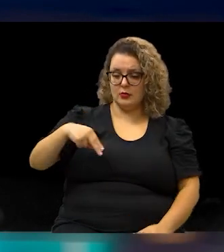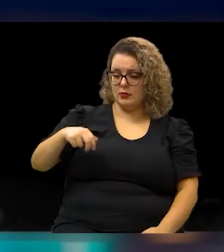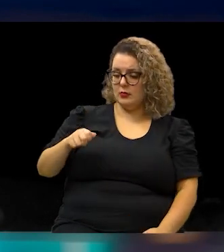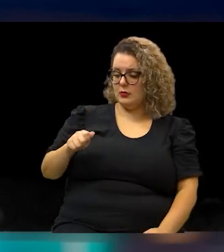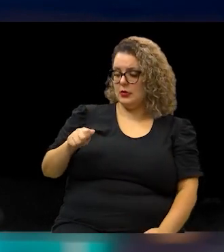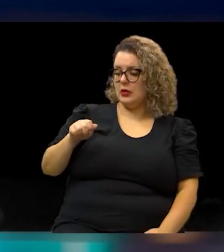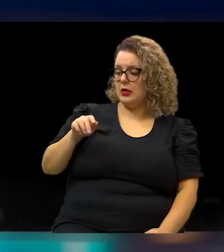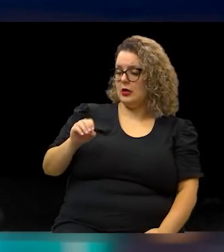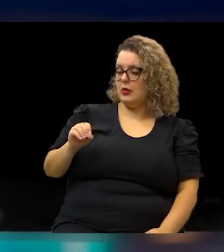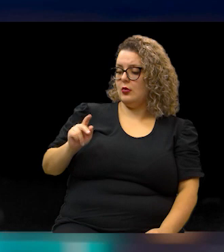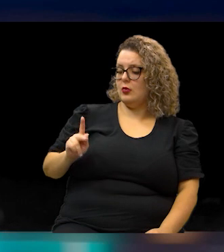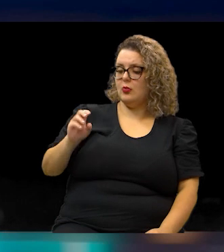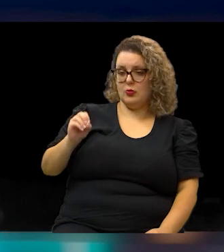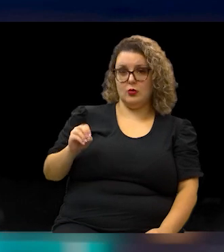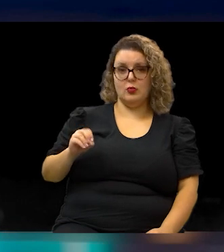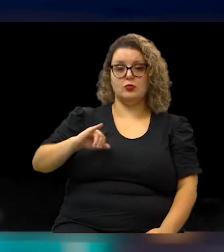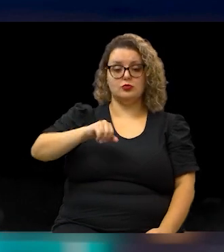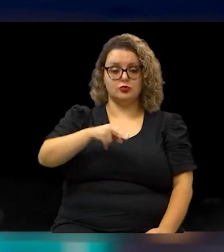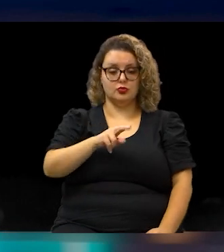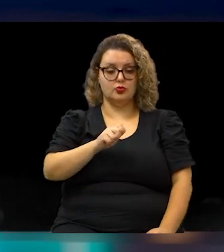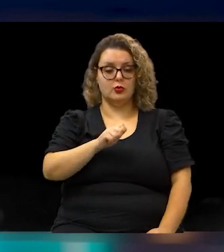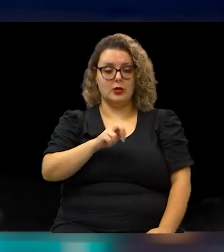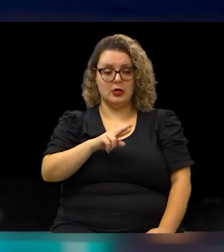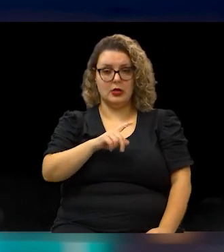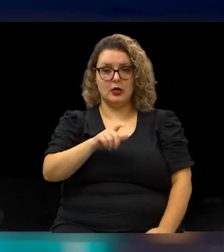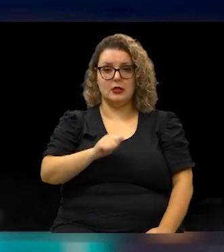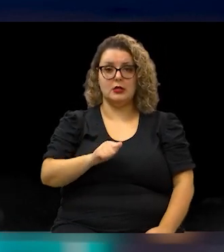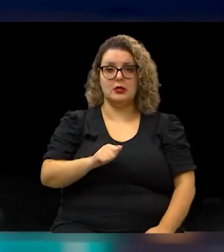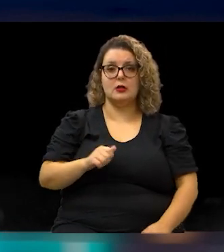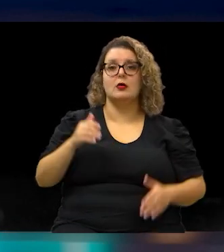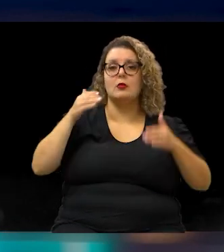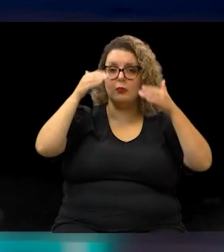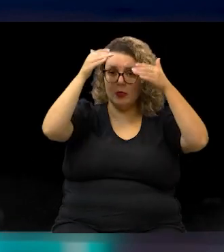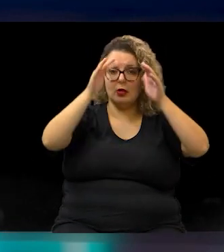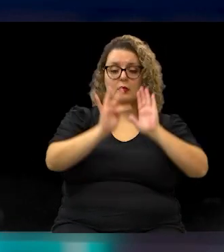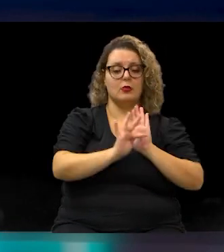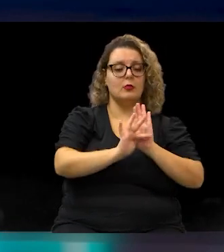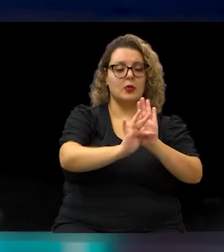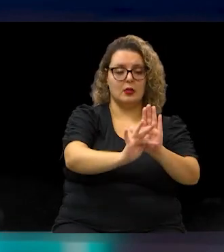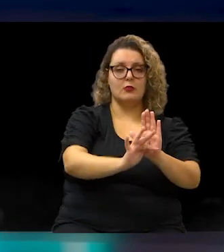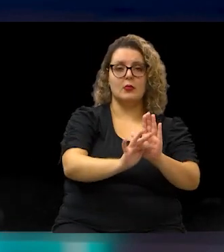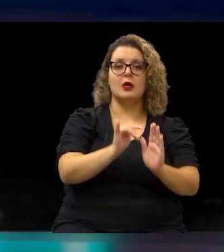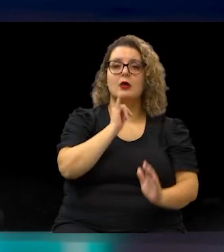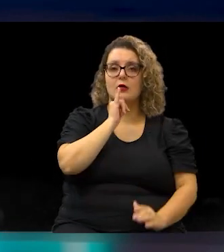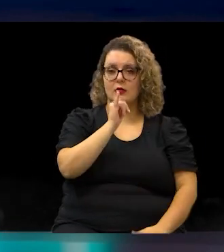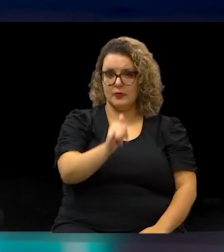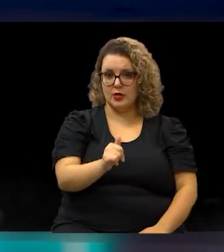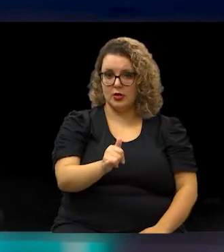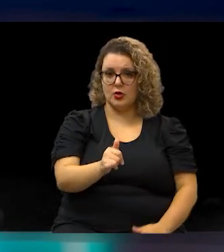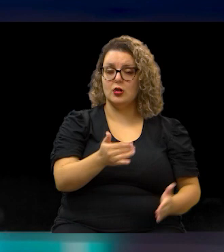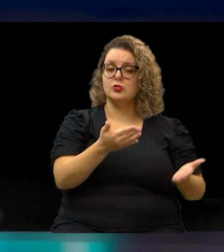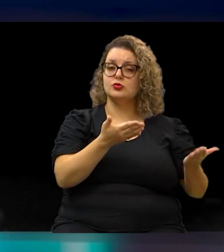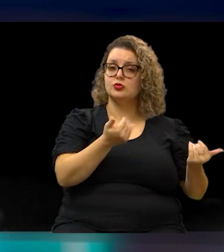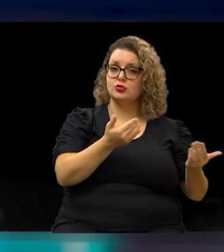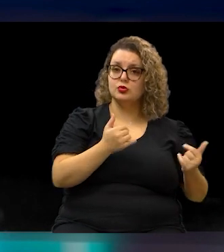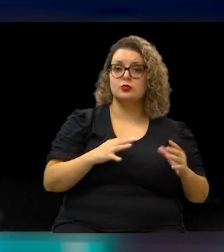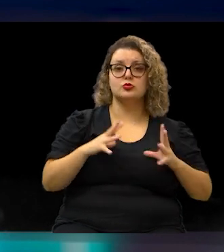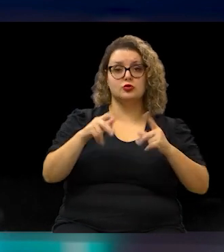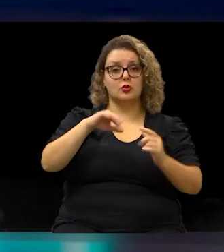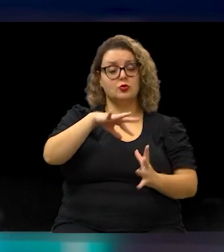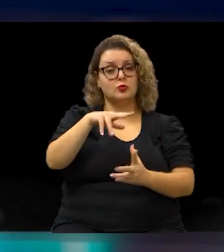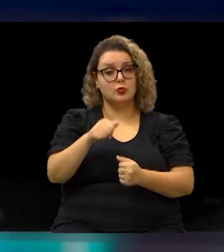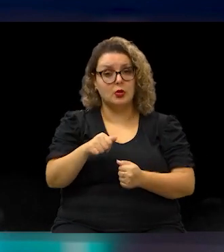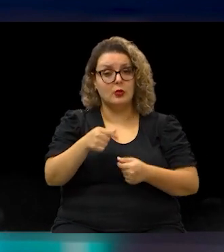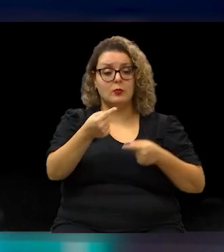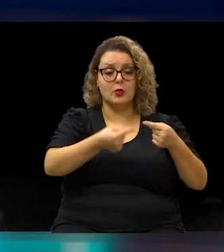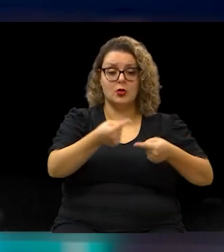Juarez, é um movimento chamado pelo Papa Francisco. Ele chama os jovens do mundo inteiro para